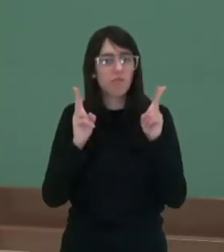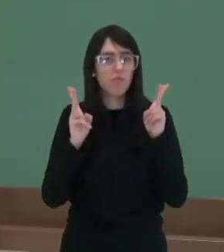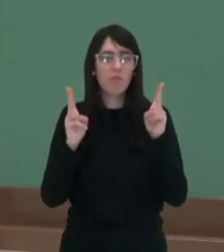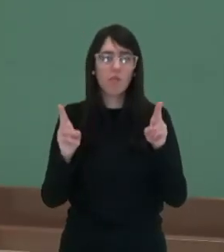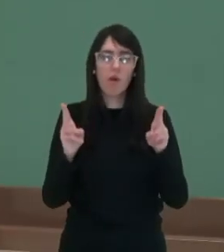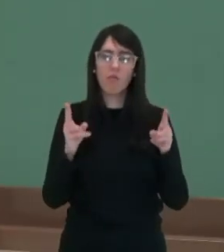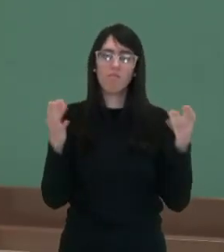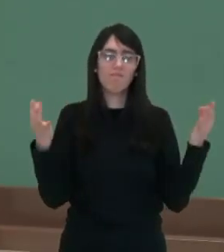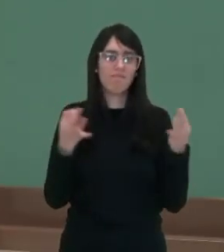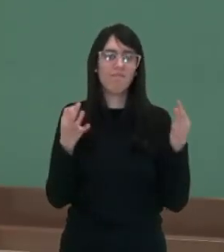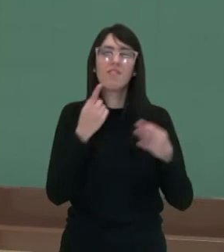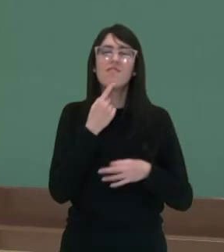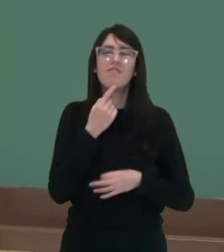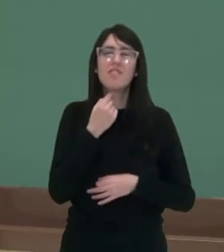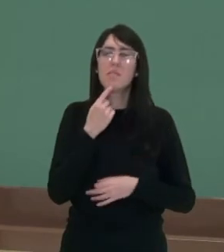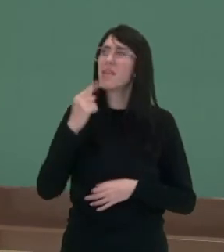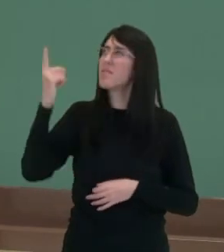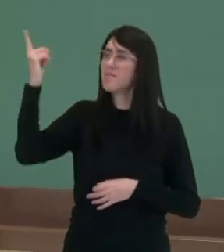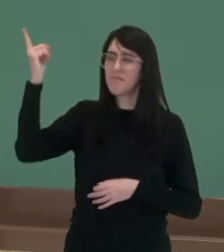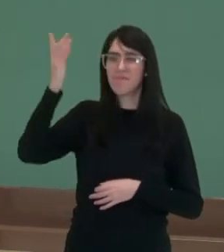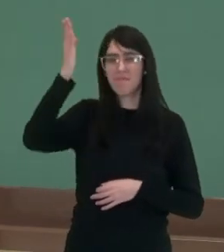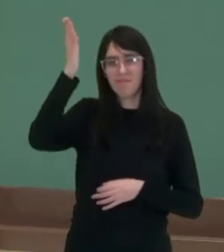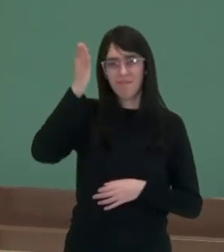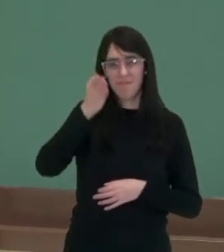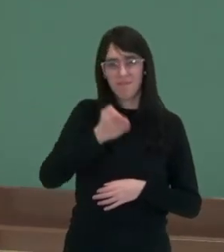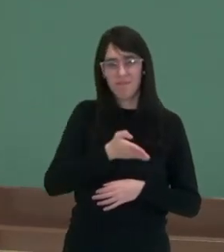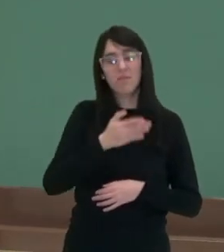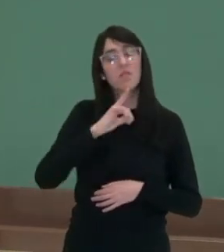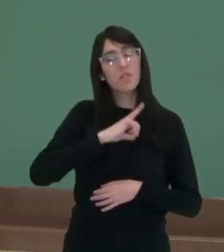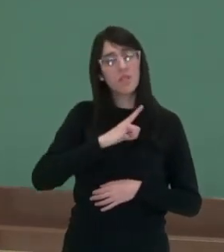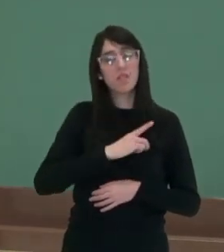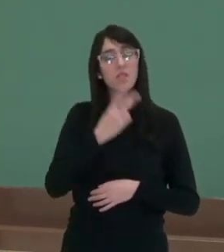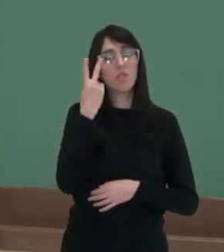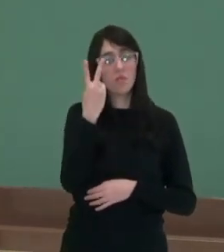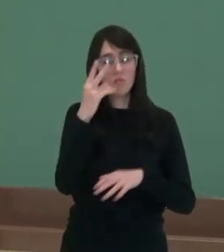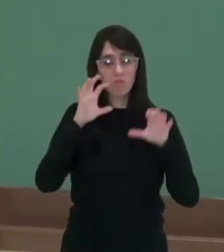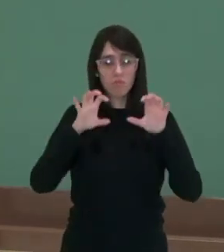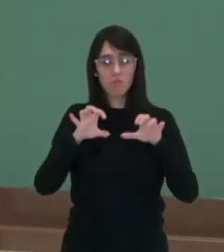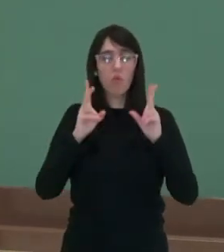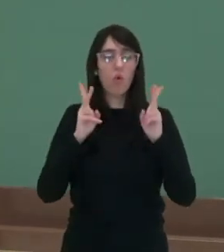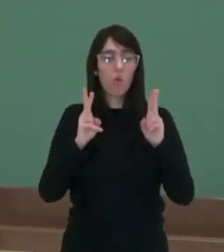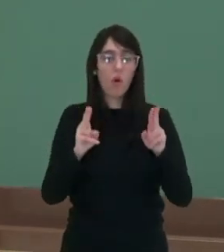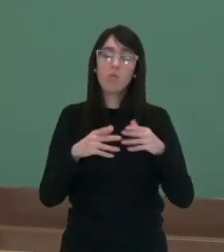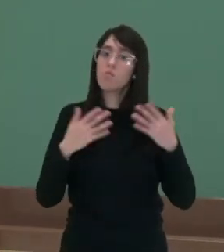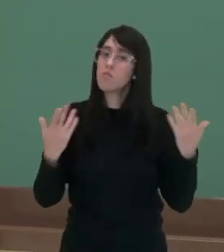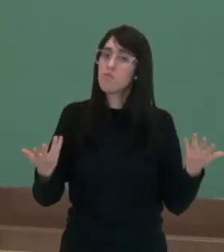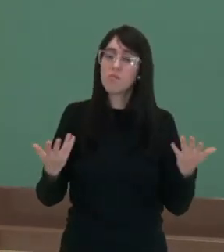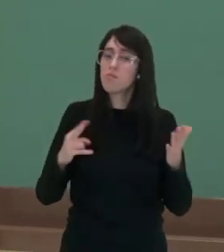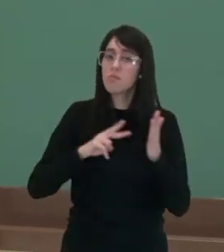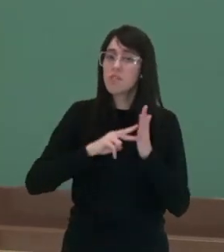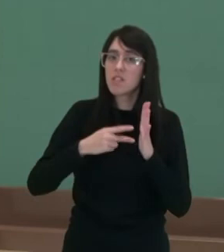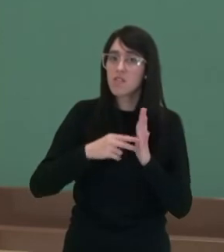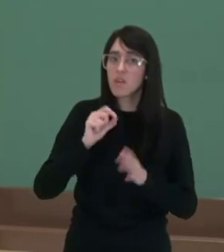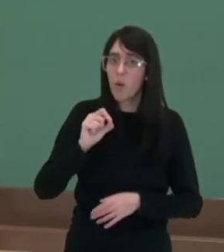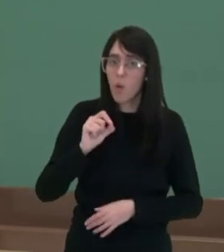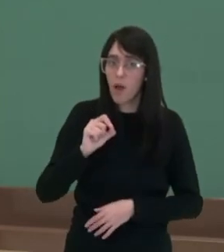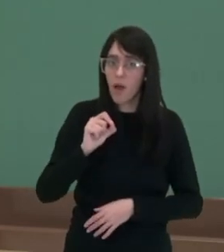por esse tracejado em vermelho, nós vamos obter duas partes iguais. Então, quer dizer que essas moléculas são